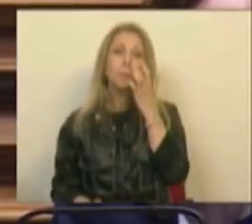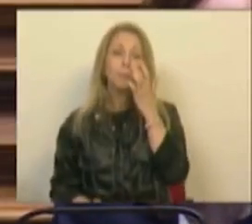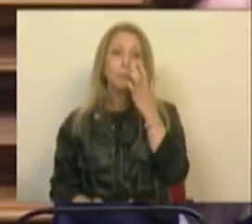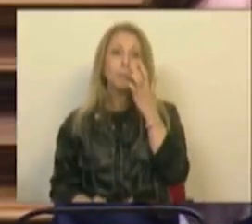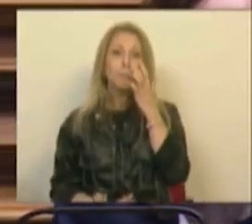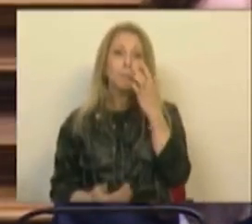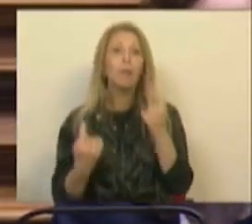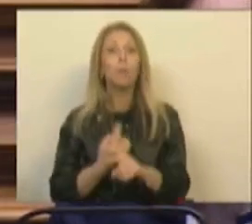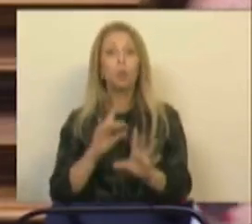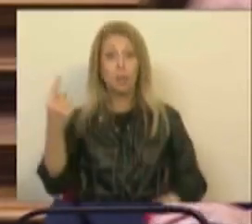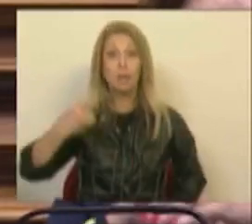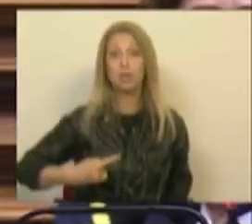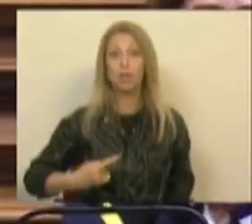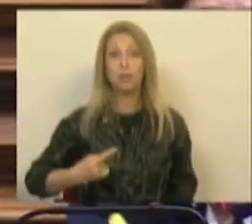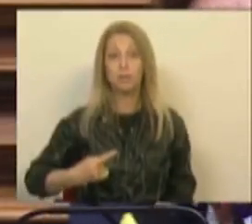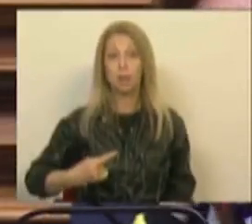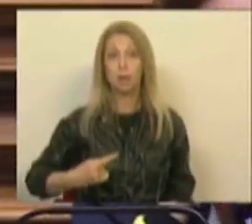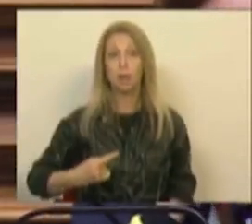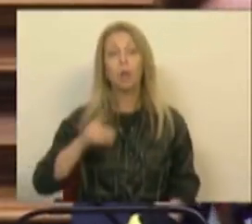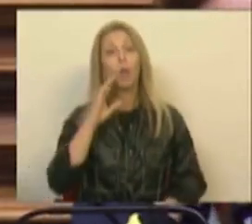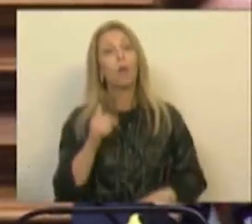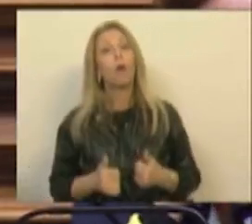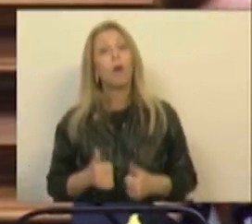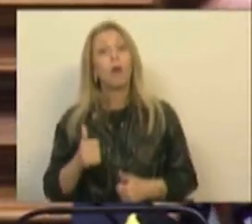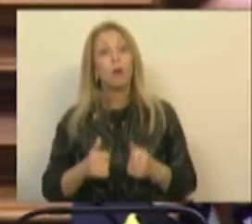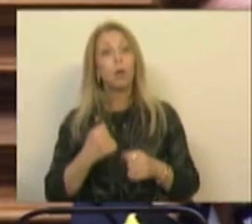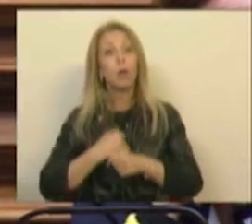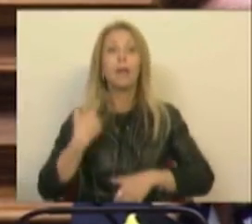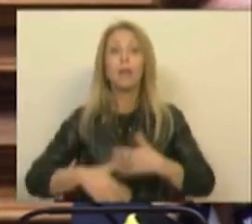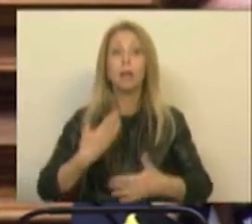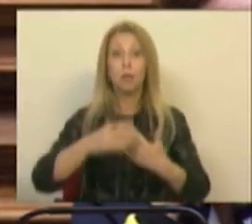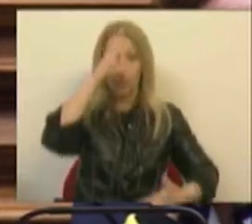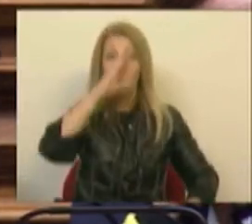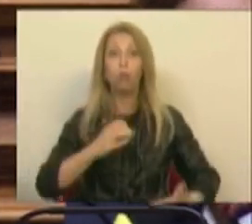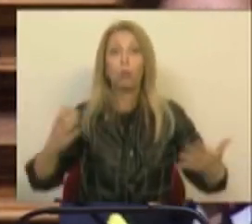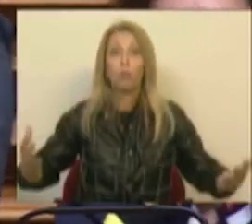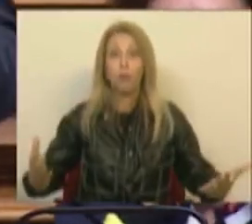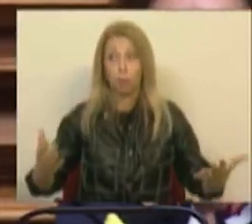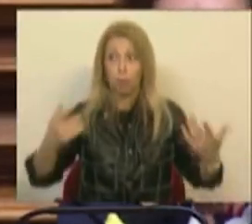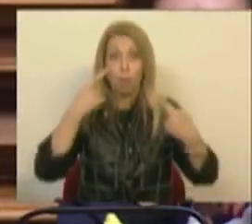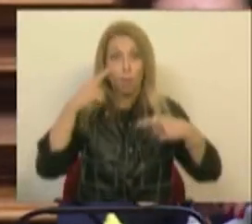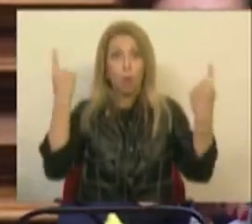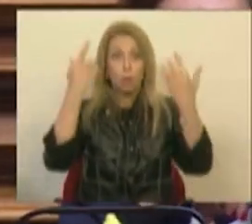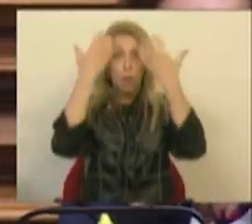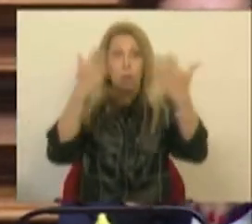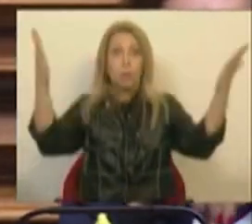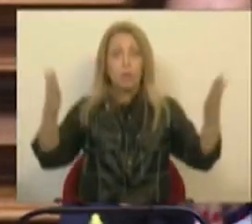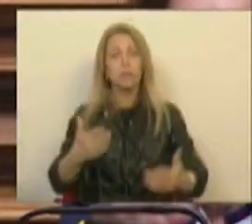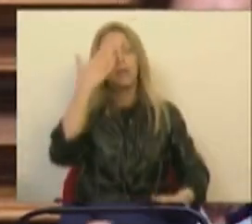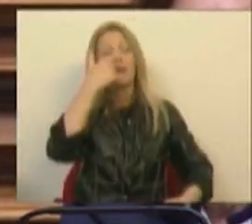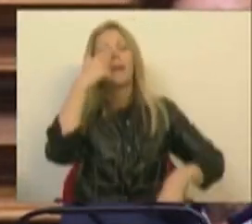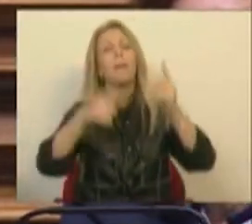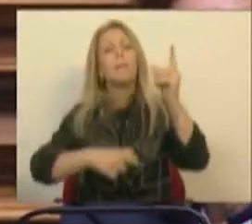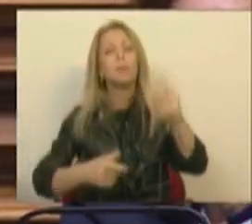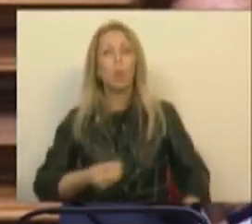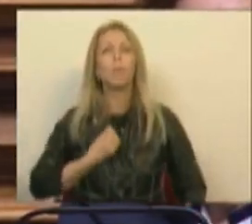exigência com a composição e a ação do Governo é um sinal de maturidade democrática, porque as pessoas se preocupam que se o Governo não faz o